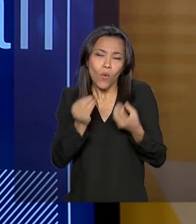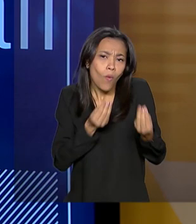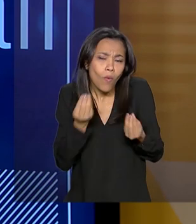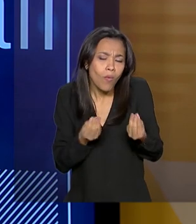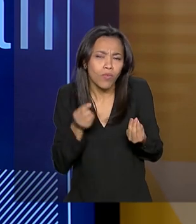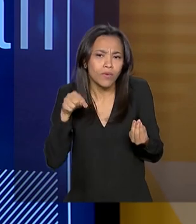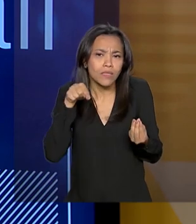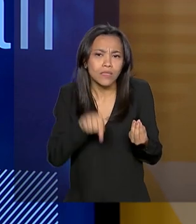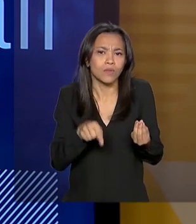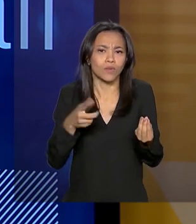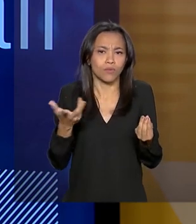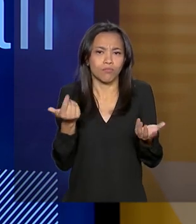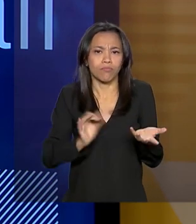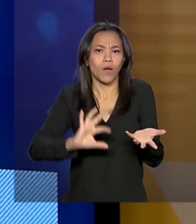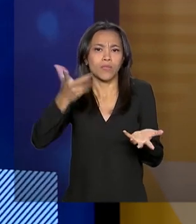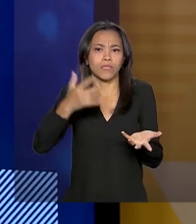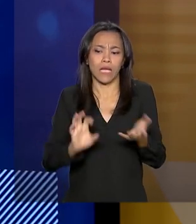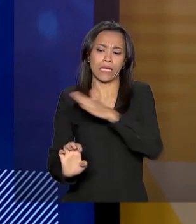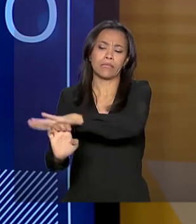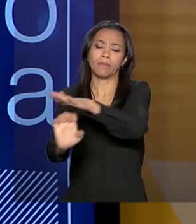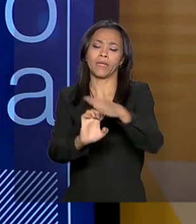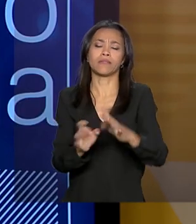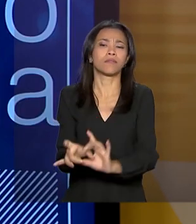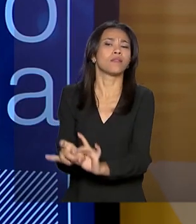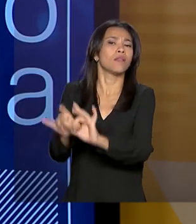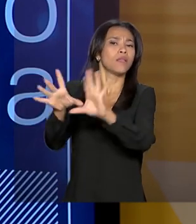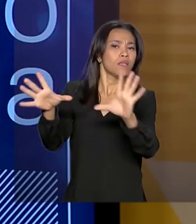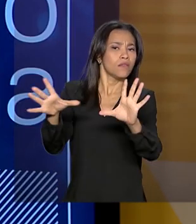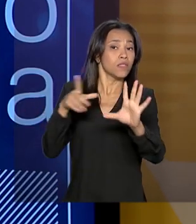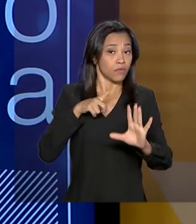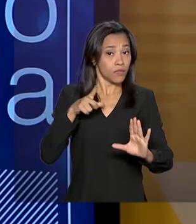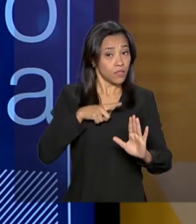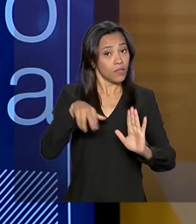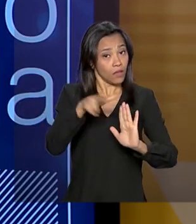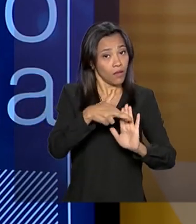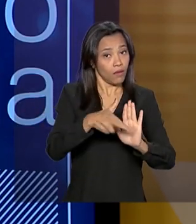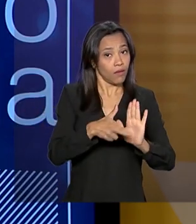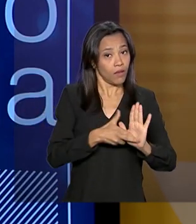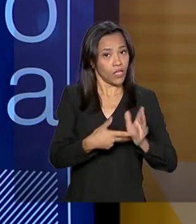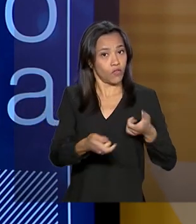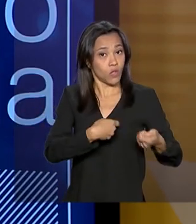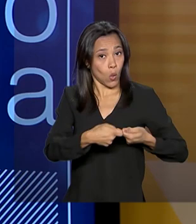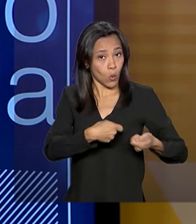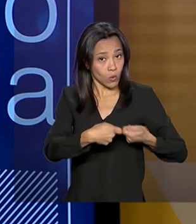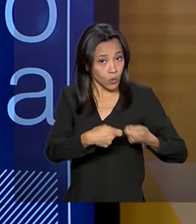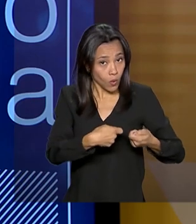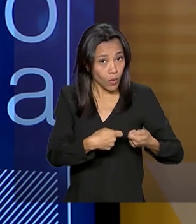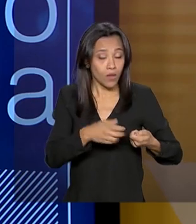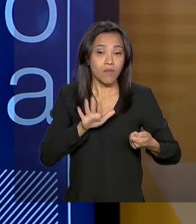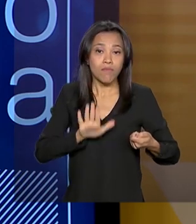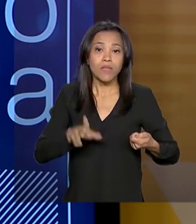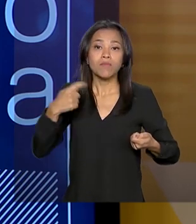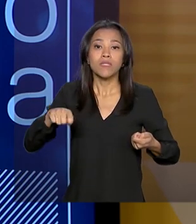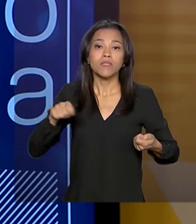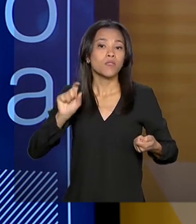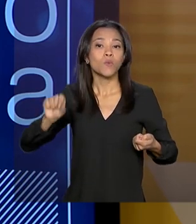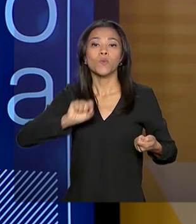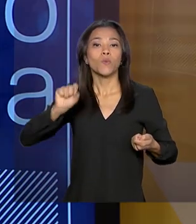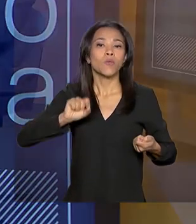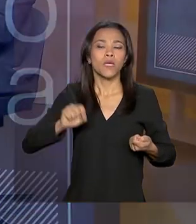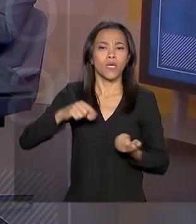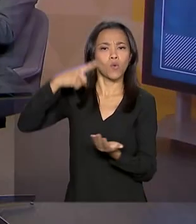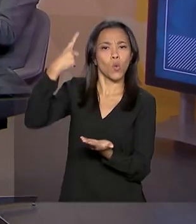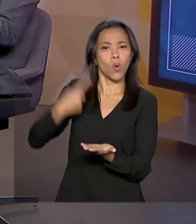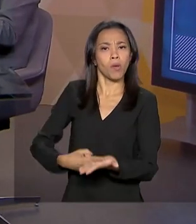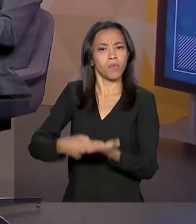deixa as empresas livres, você tem certos princípios que você controla, mas você precisa de um comprometimento, um código